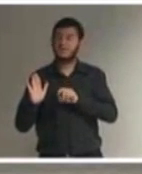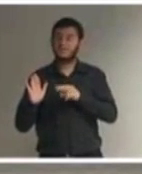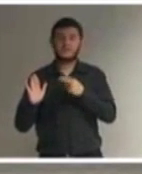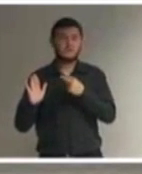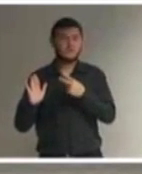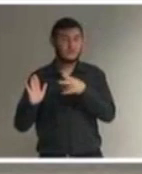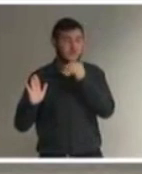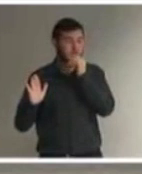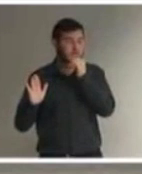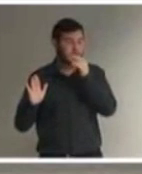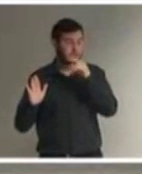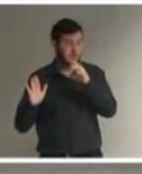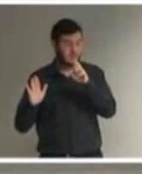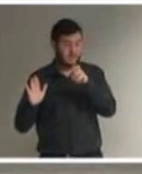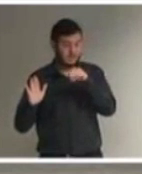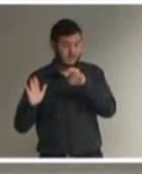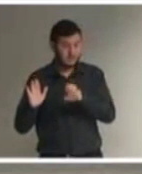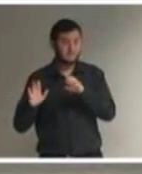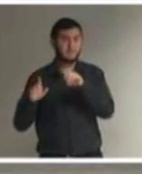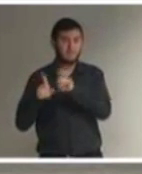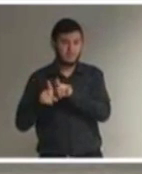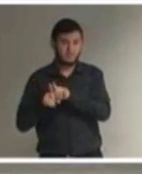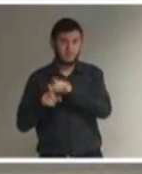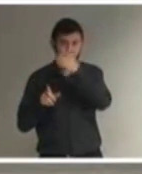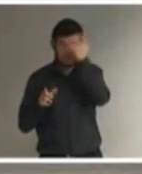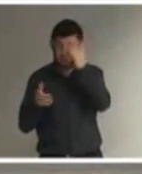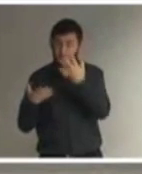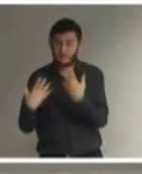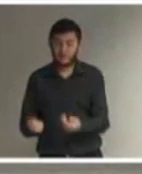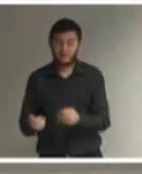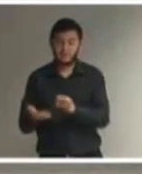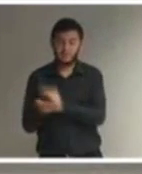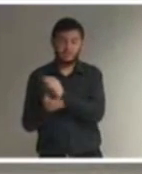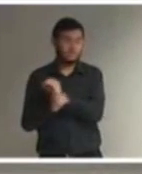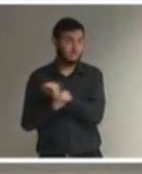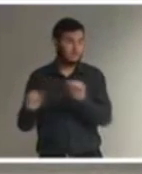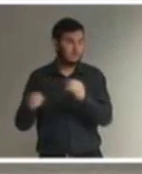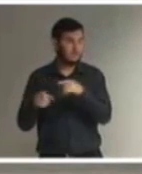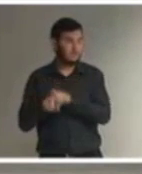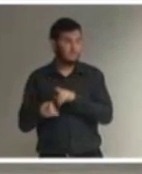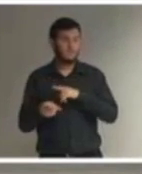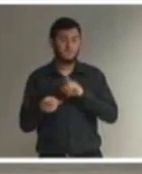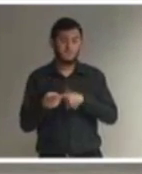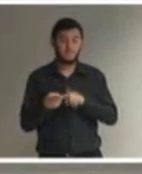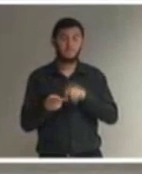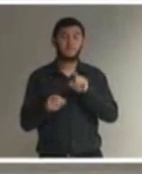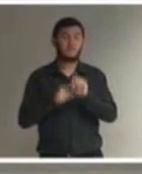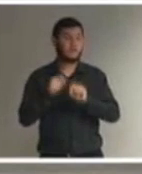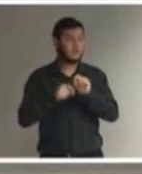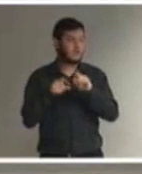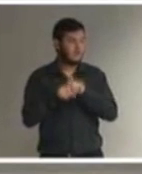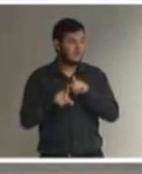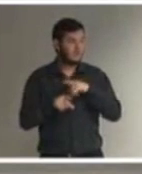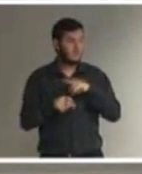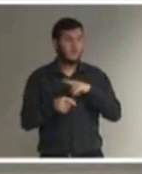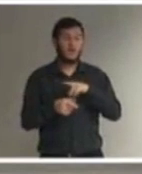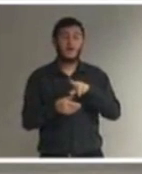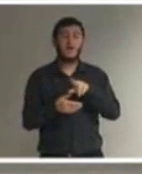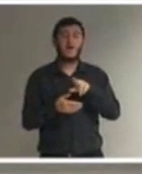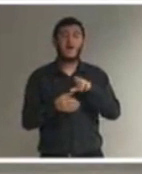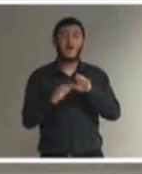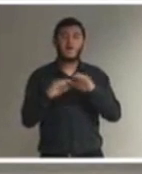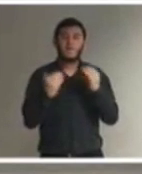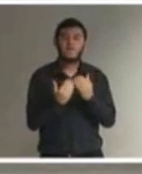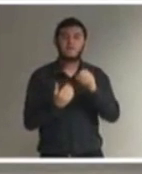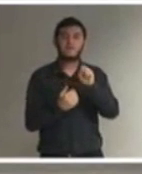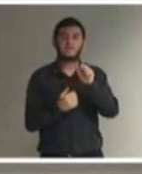nós tivemos a Declaração de Salamanca, em 94, e a Convenção da Guatemala, em 99. Ah, mas nós